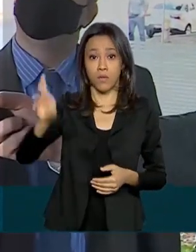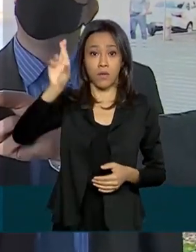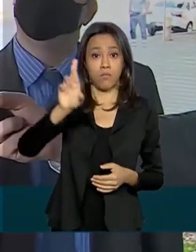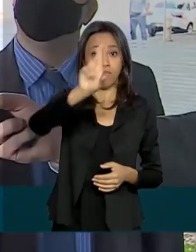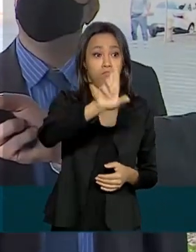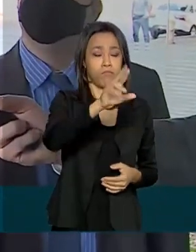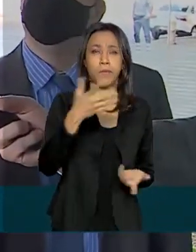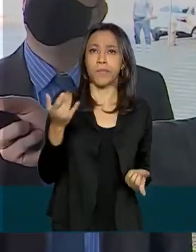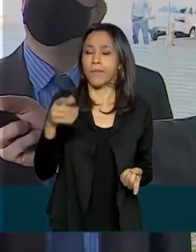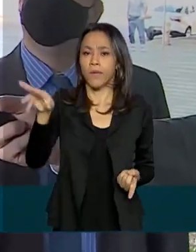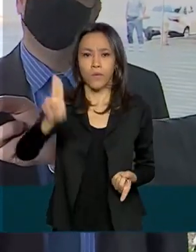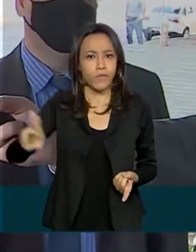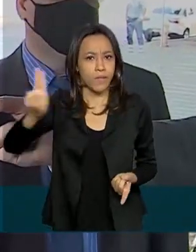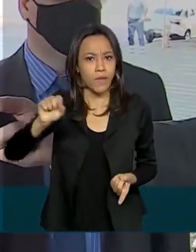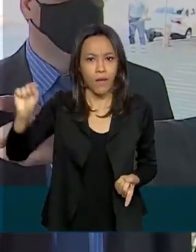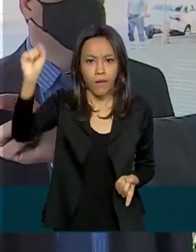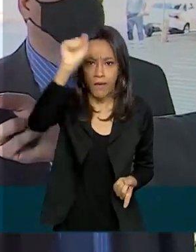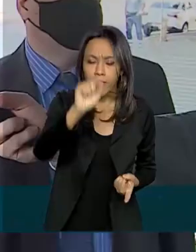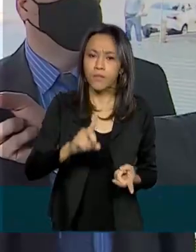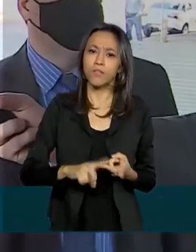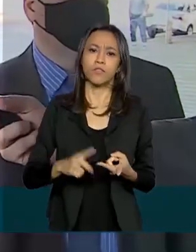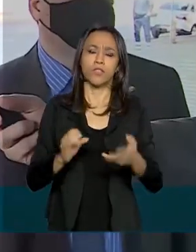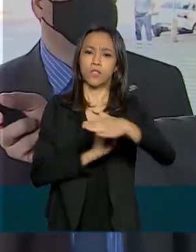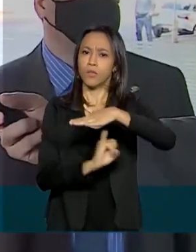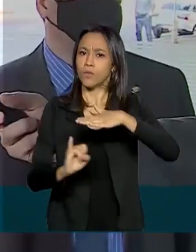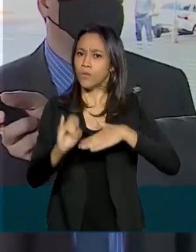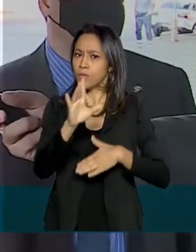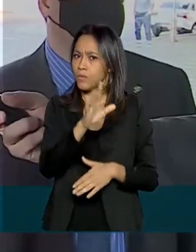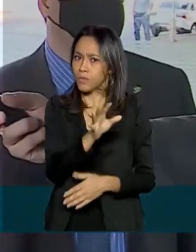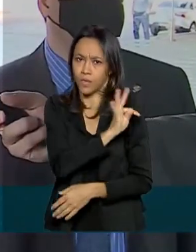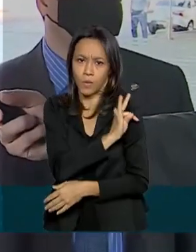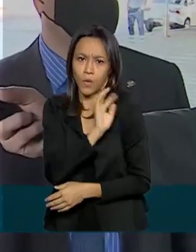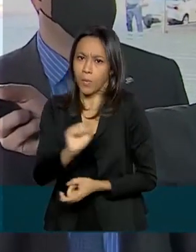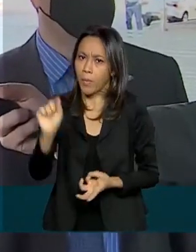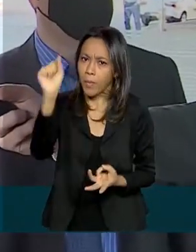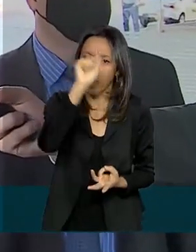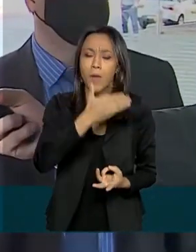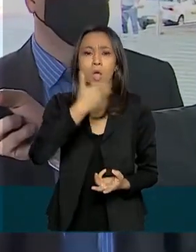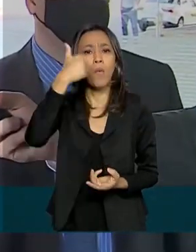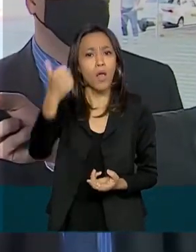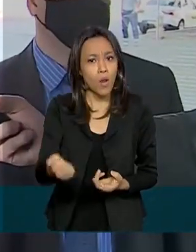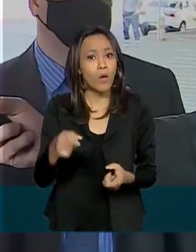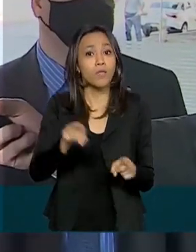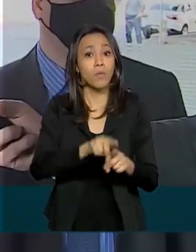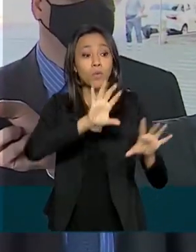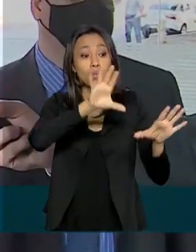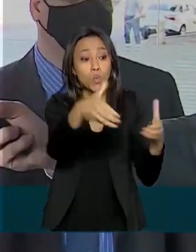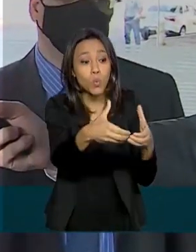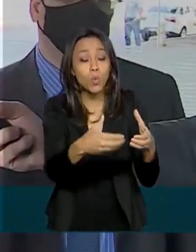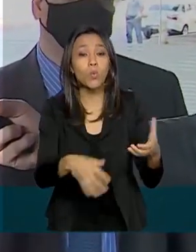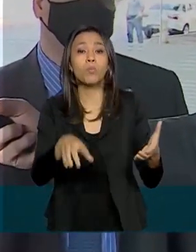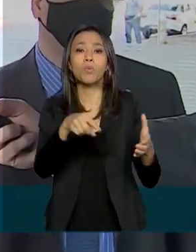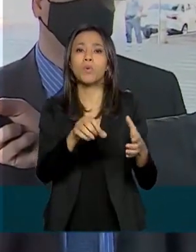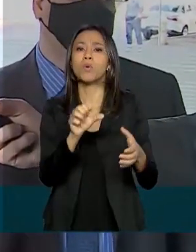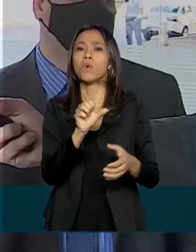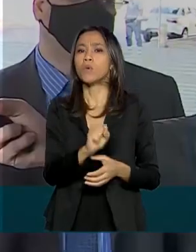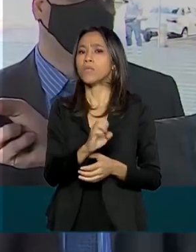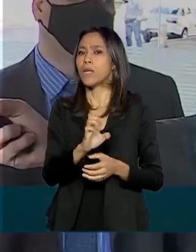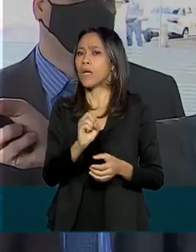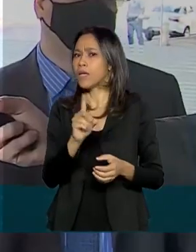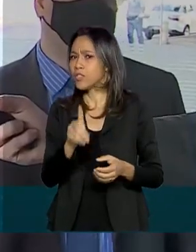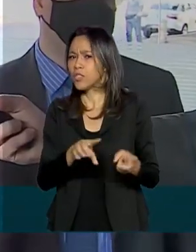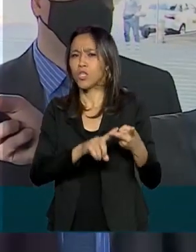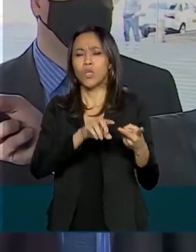federais, os centros técnicos, melhor diálogo também com as entidades de classe, com sede, um dime,